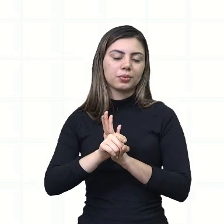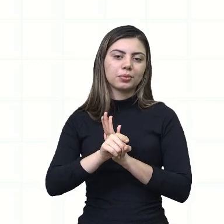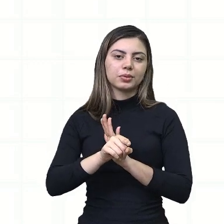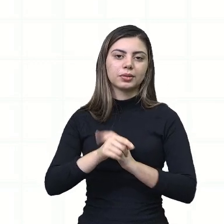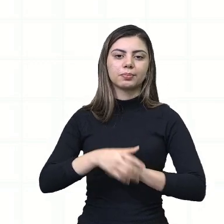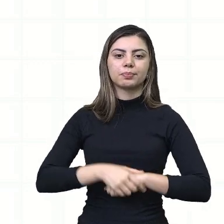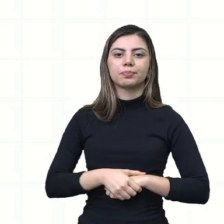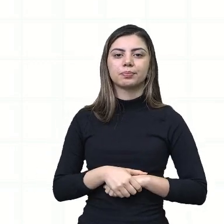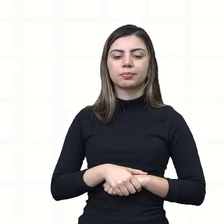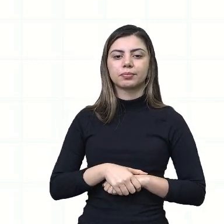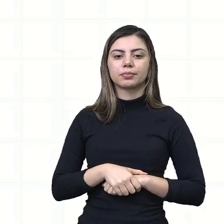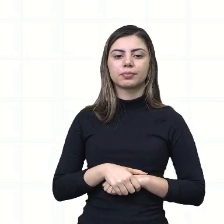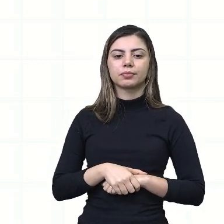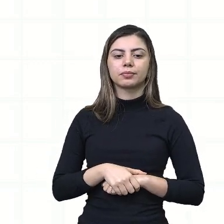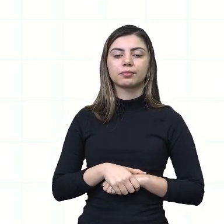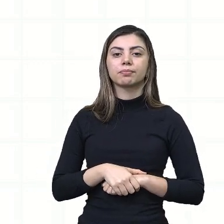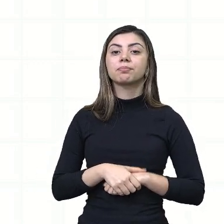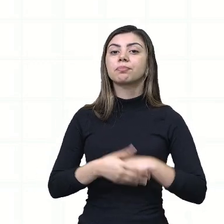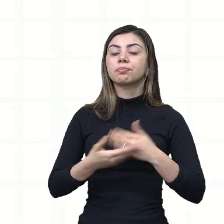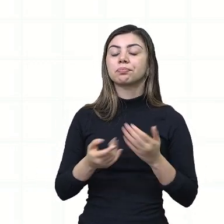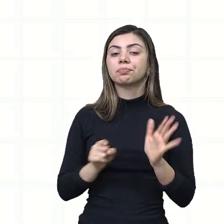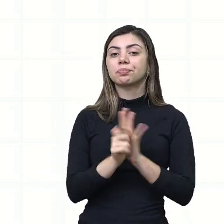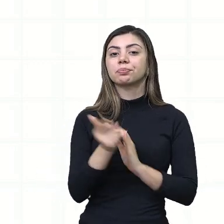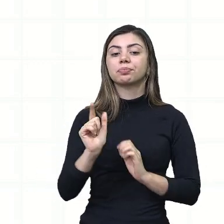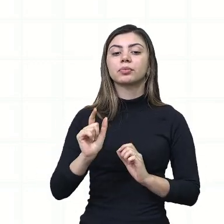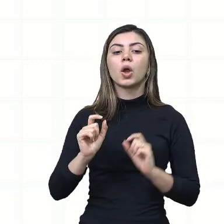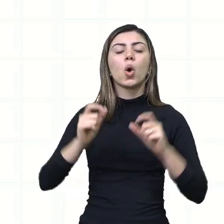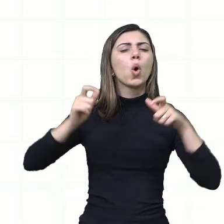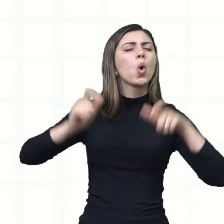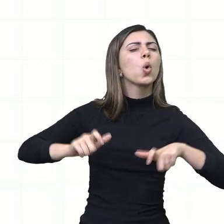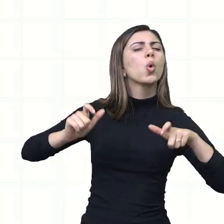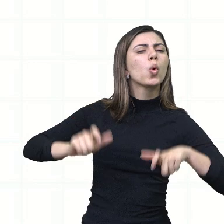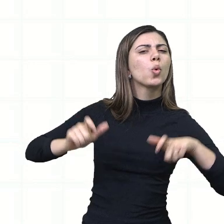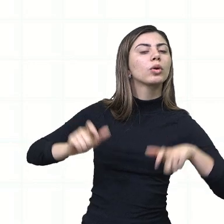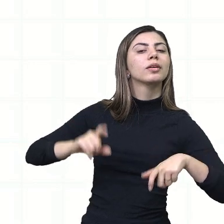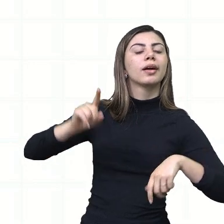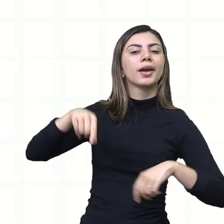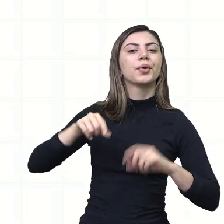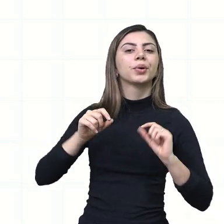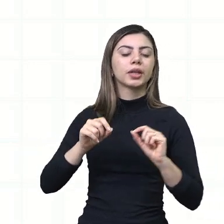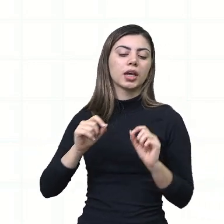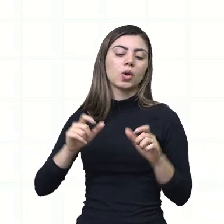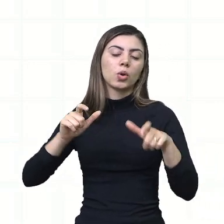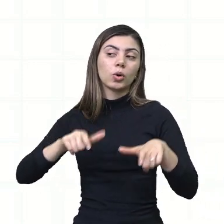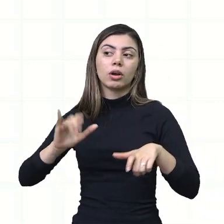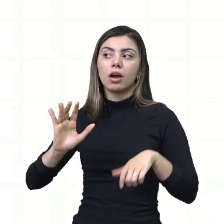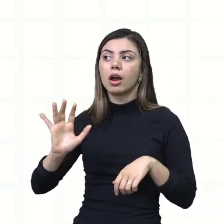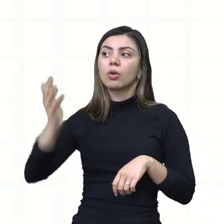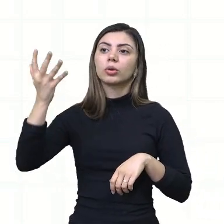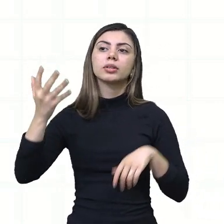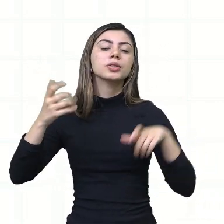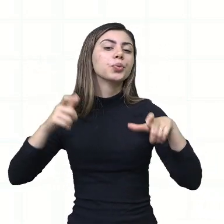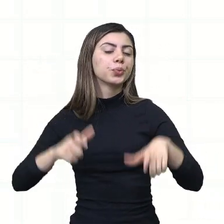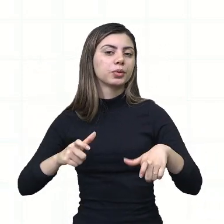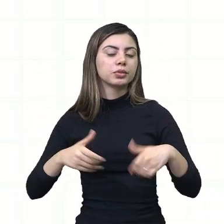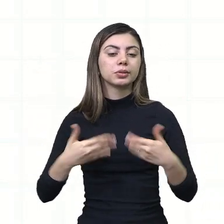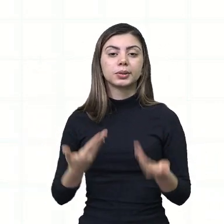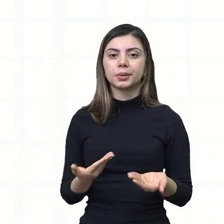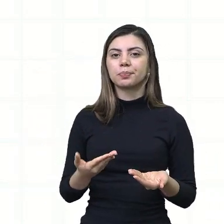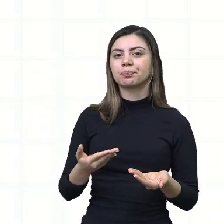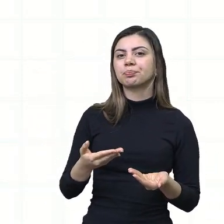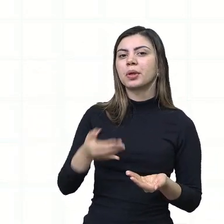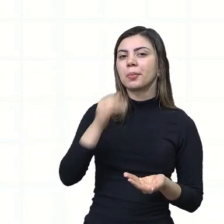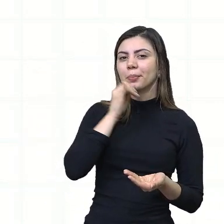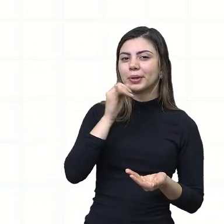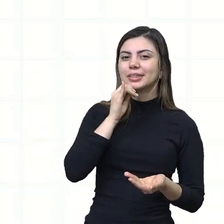contexto. E onde? É o local em que acontece o episódio. No caso lá da